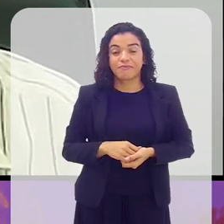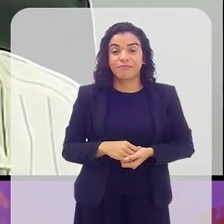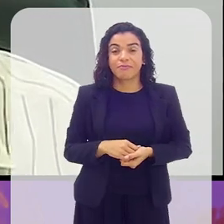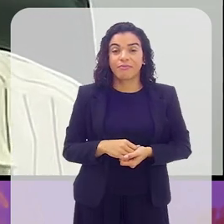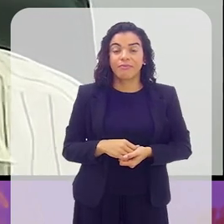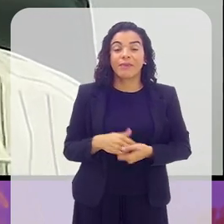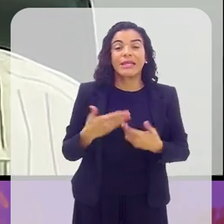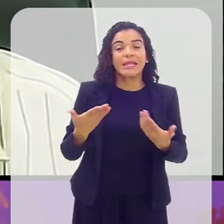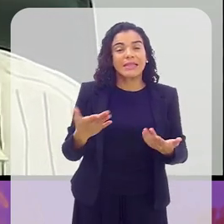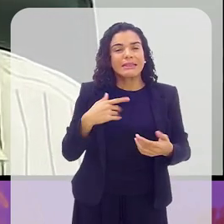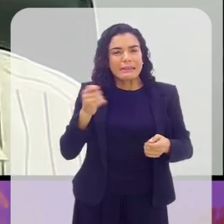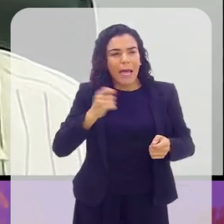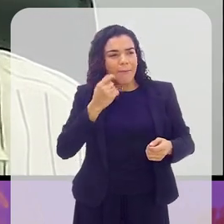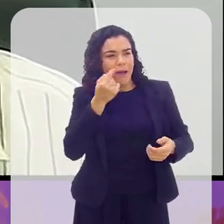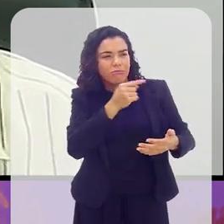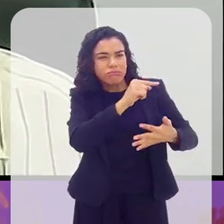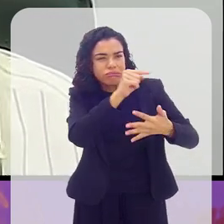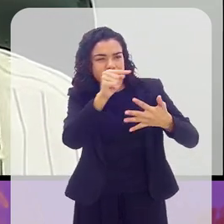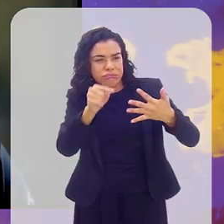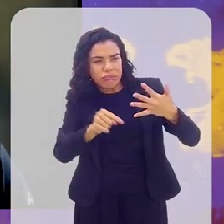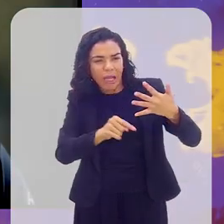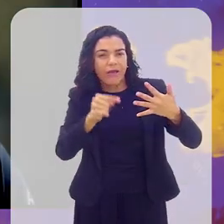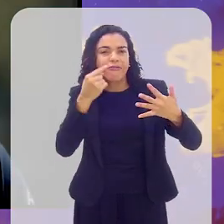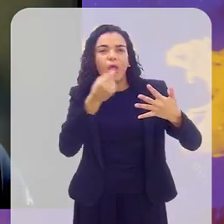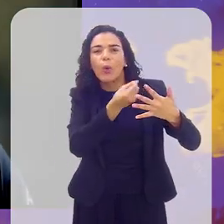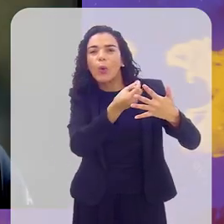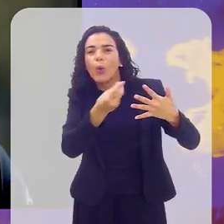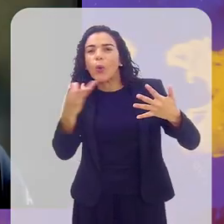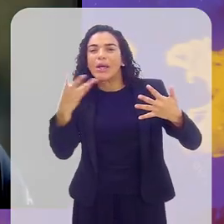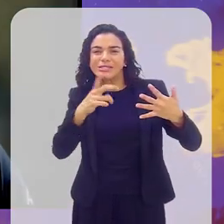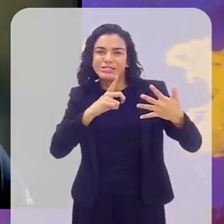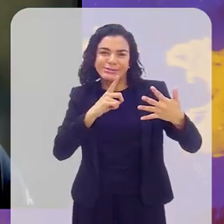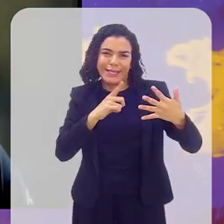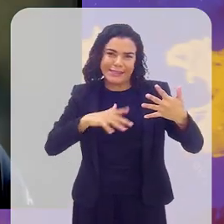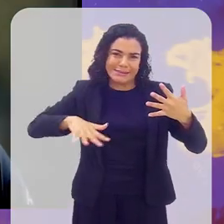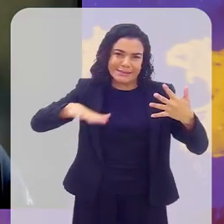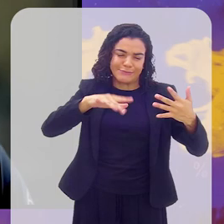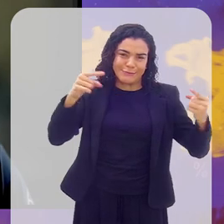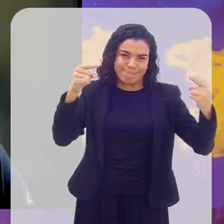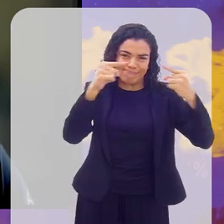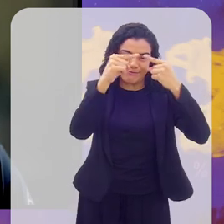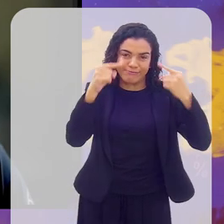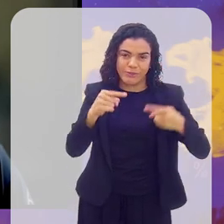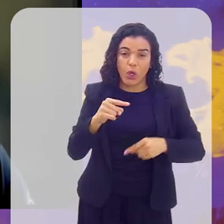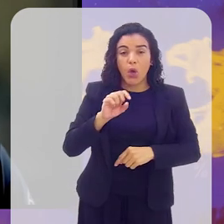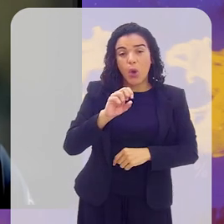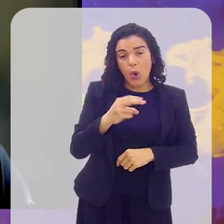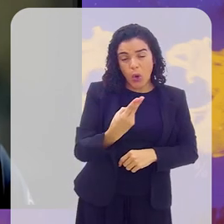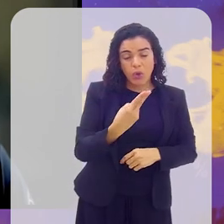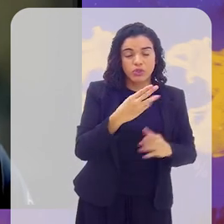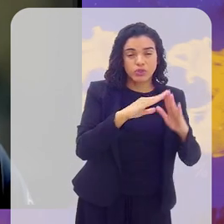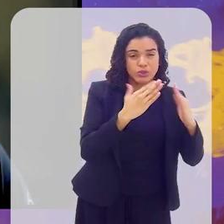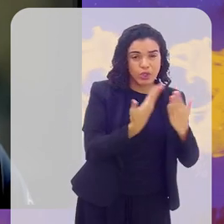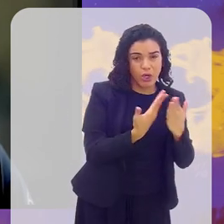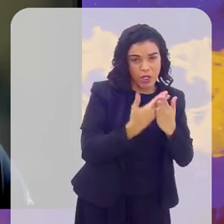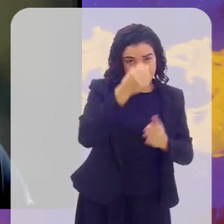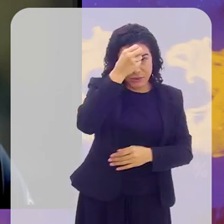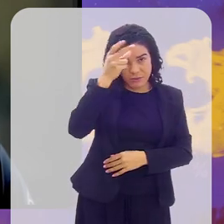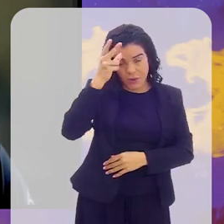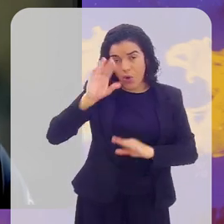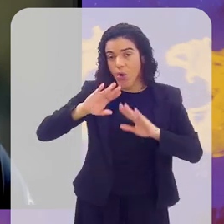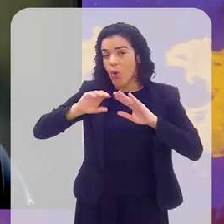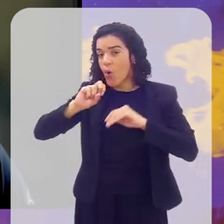a dedo. Aí se derivou da possibilidade de você conveniar as escolas públicas, já sejam